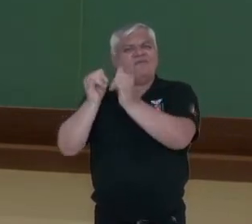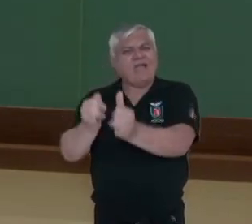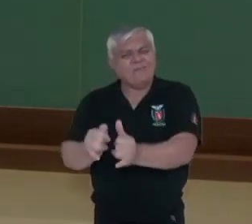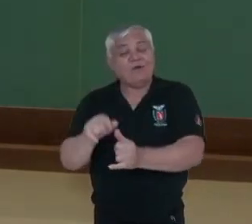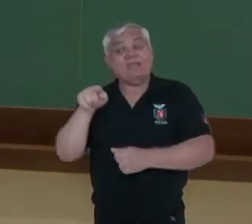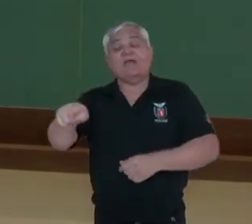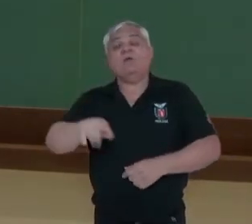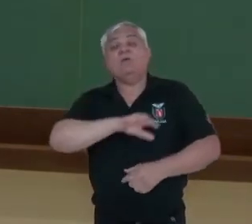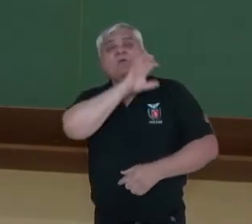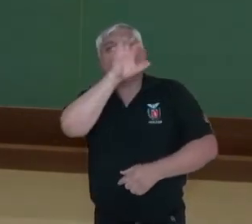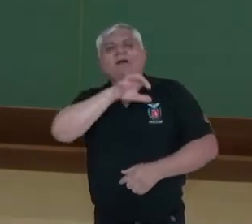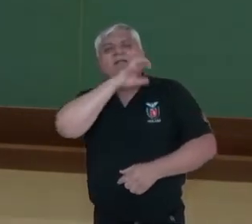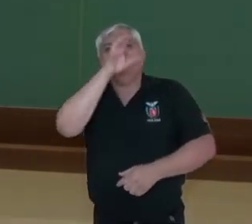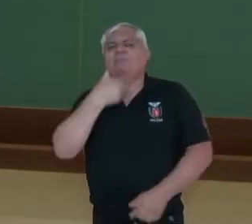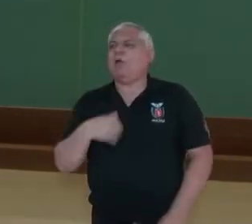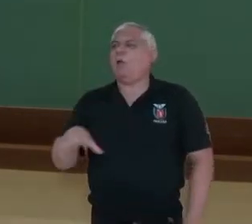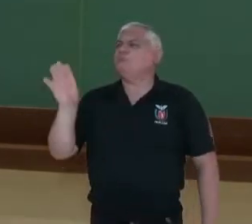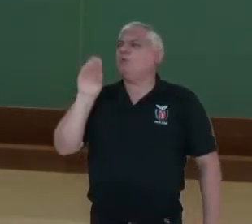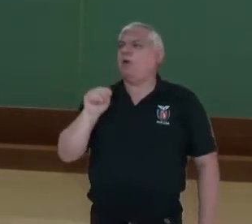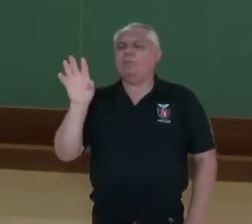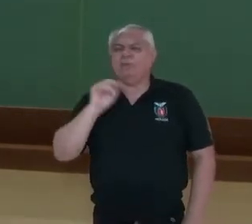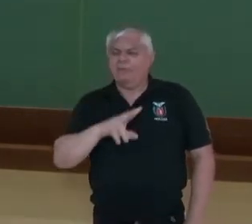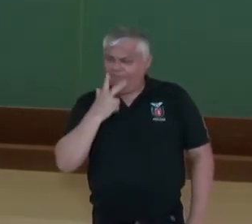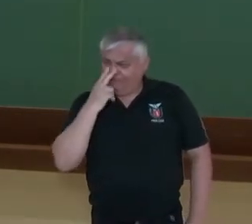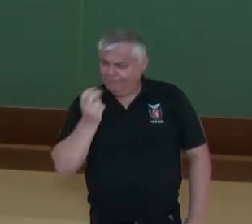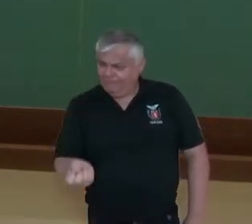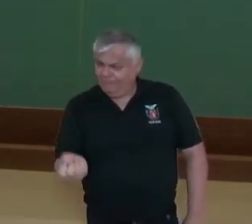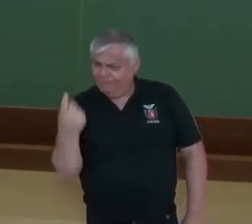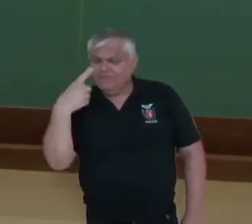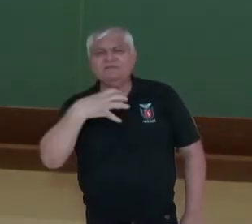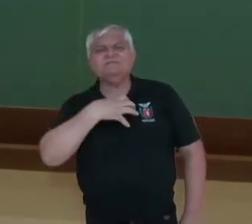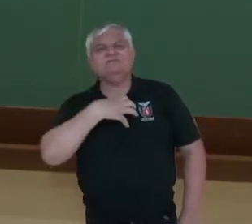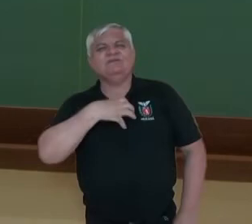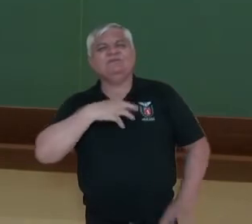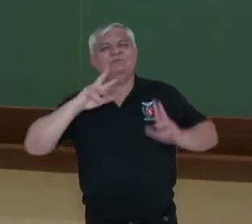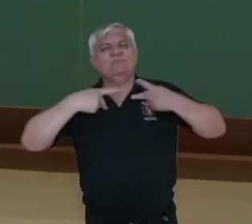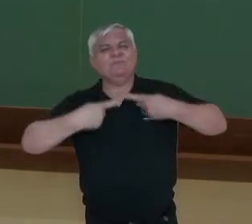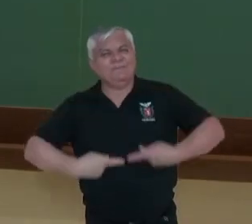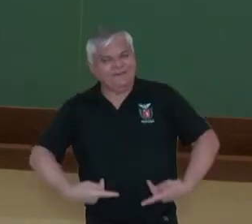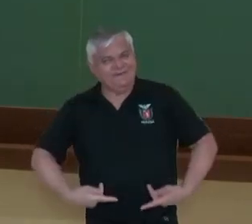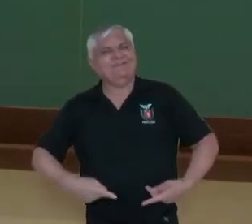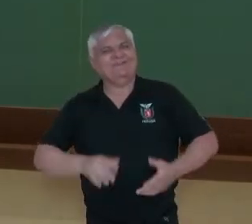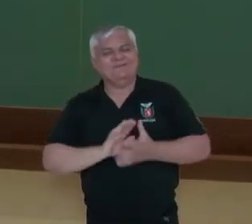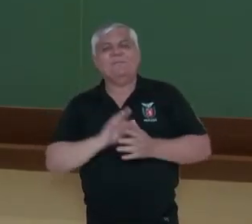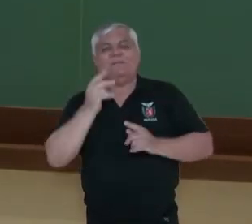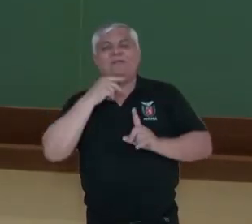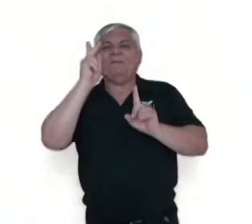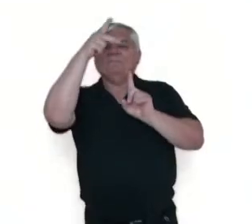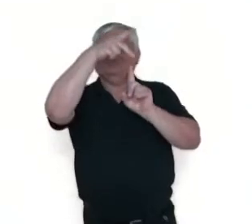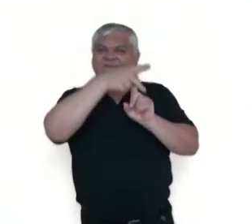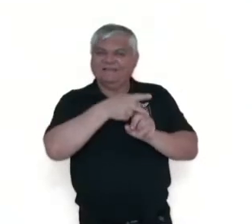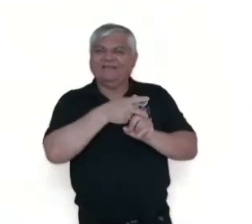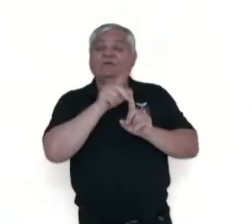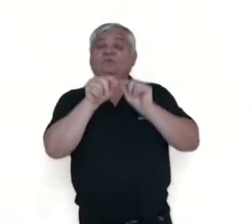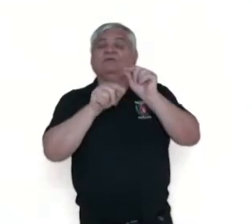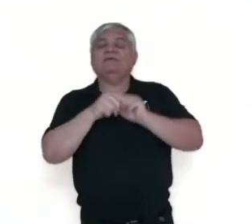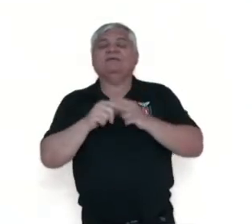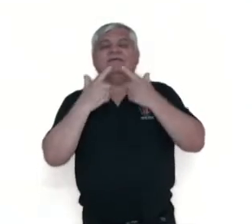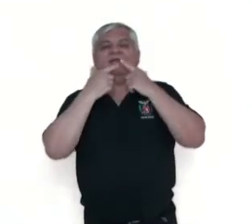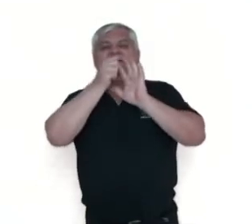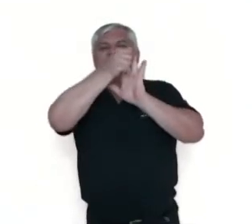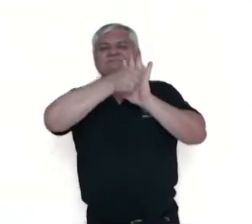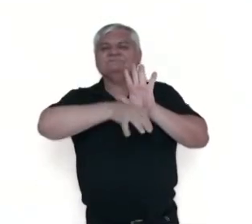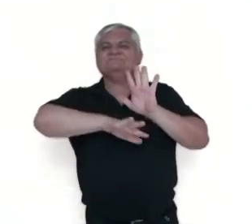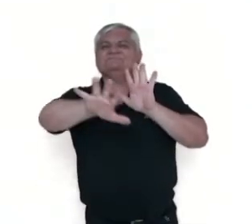já tem vida, criam ações e atitudes humanas. Prosopopeia ou personificação é uma figura de linguagem que se